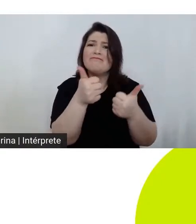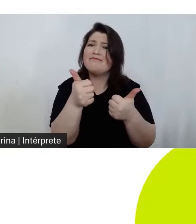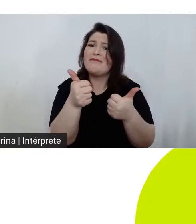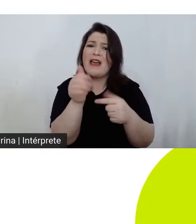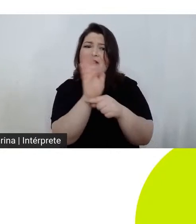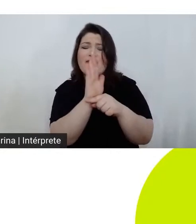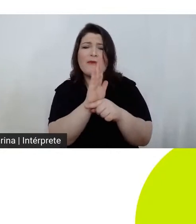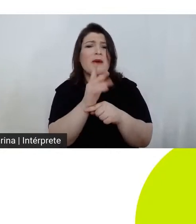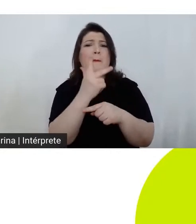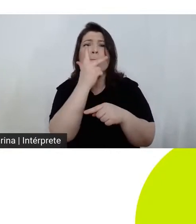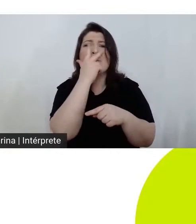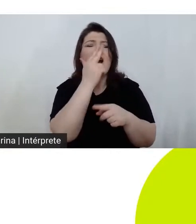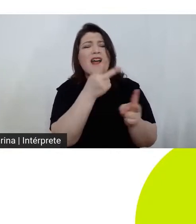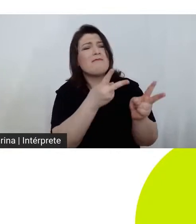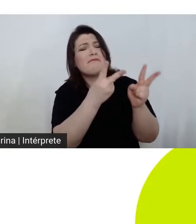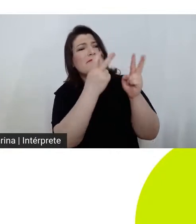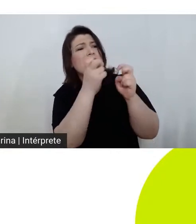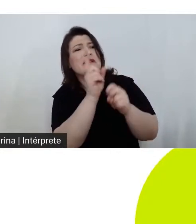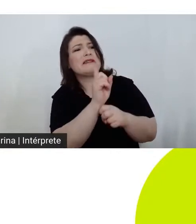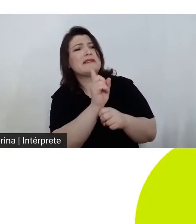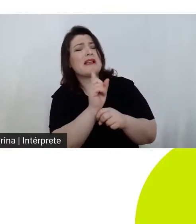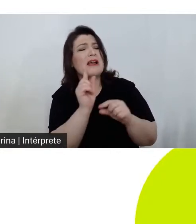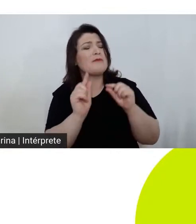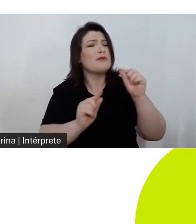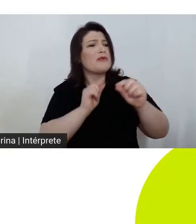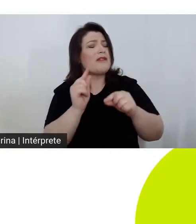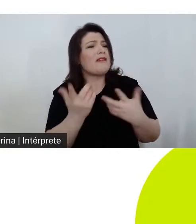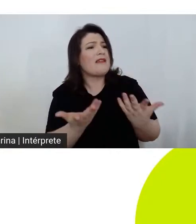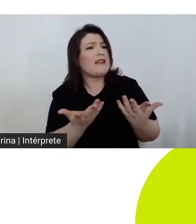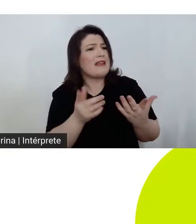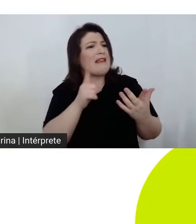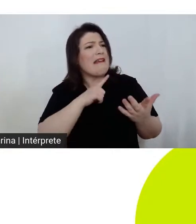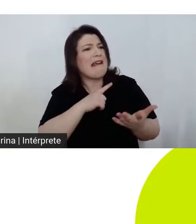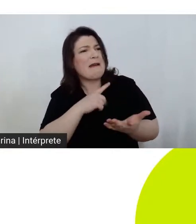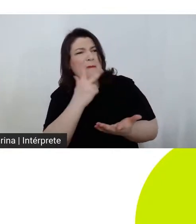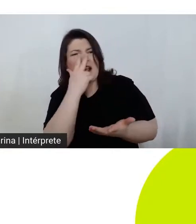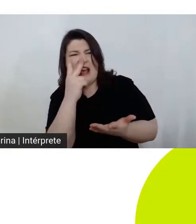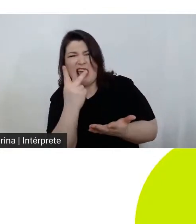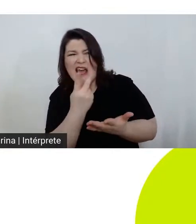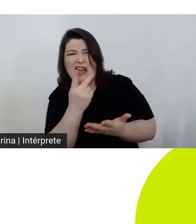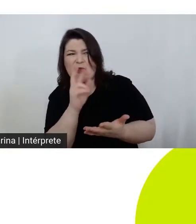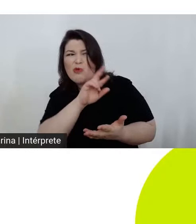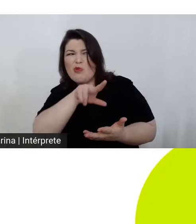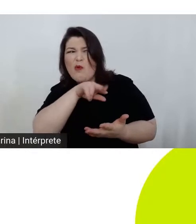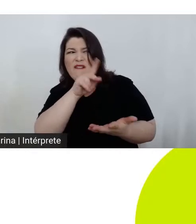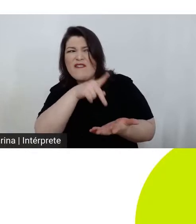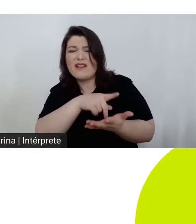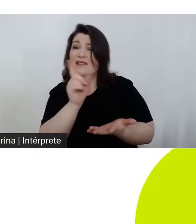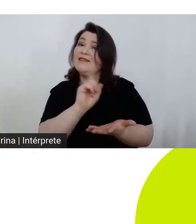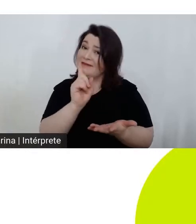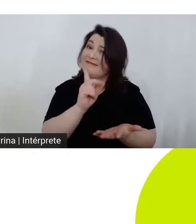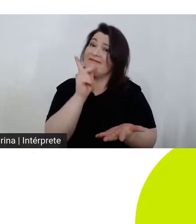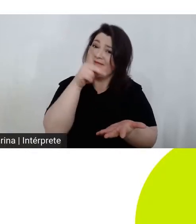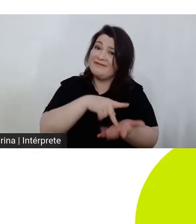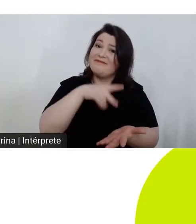a intencionalidade, o que faz o filme ficar mais interessante ainda.